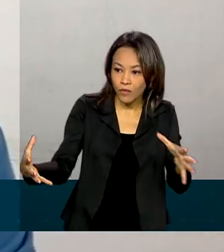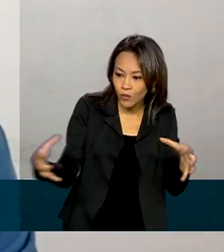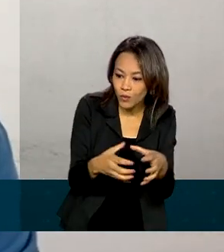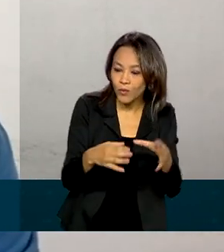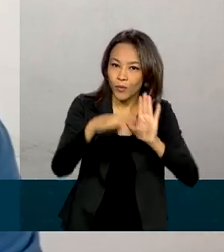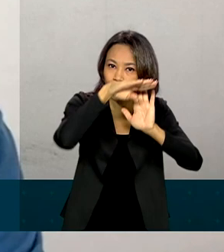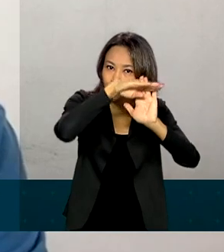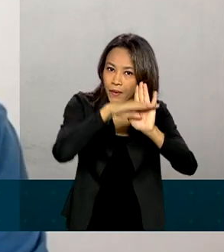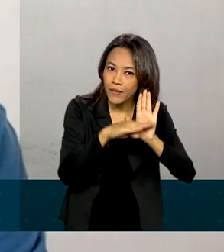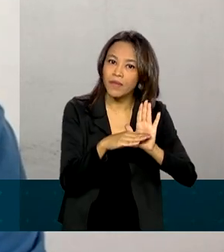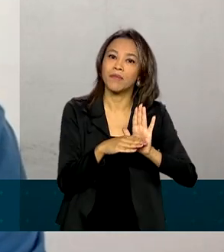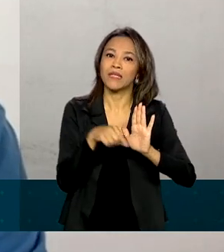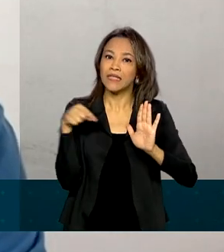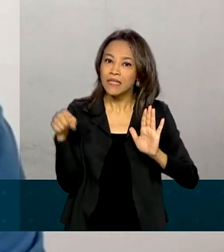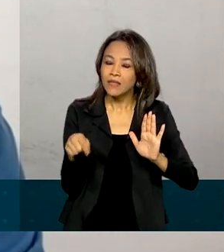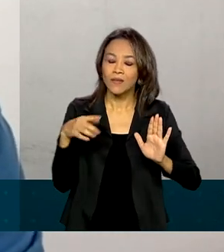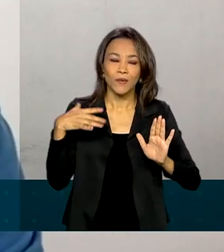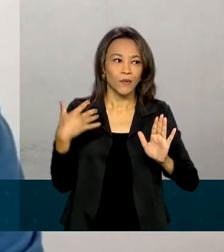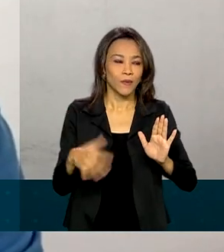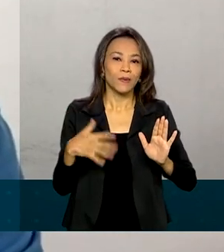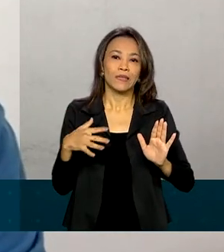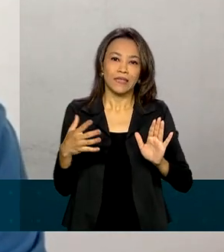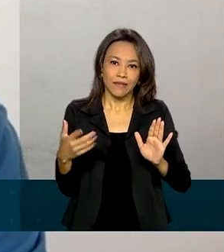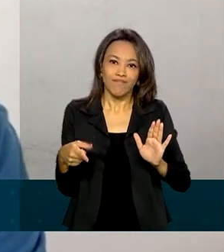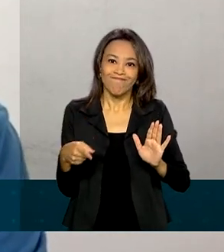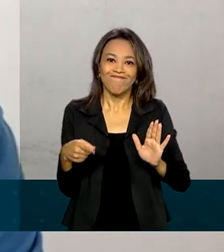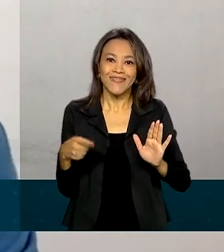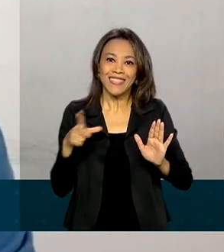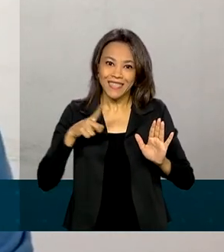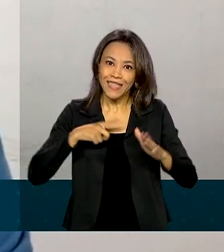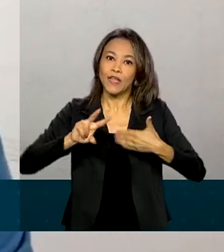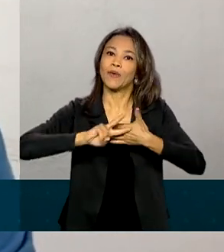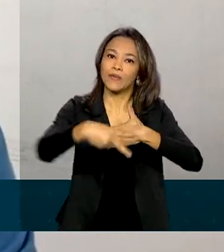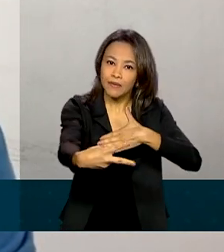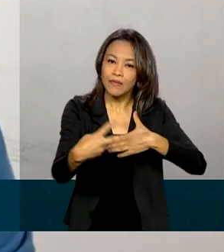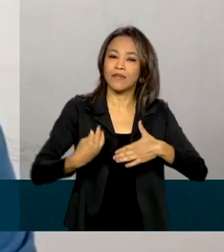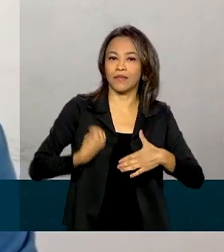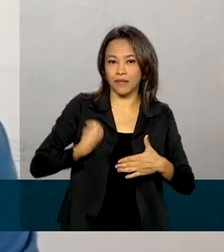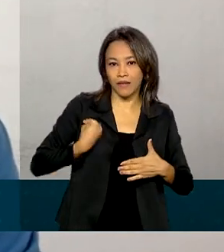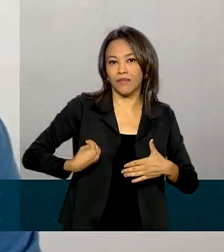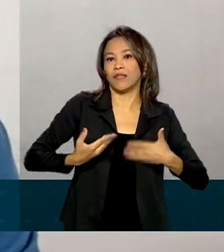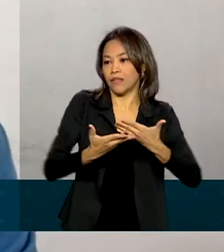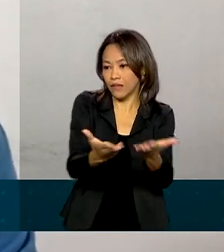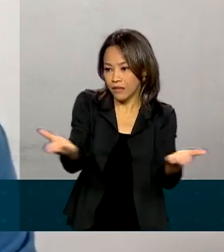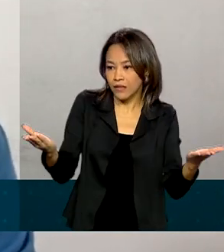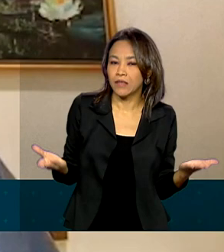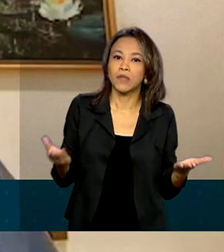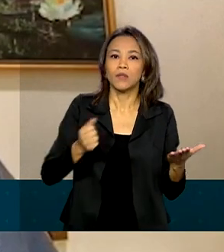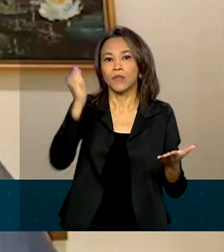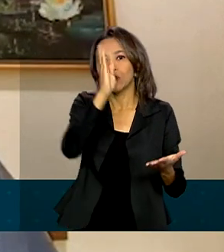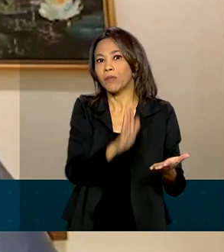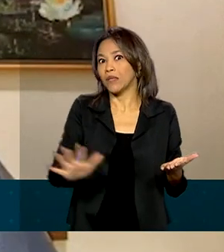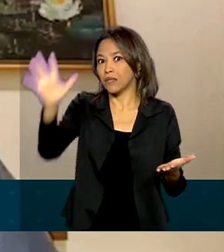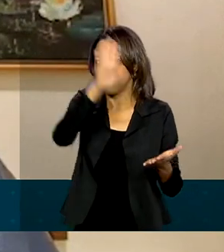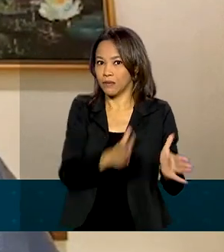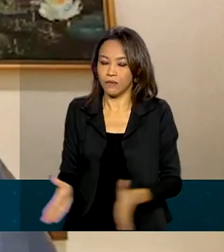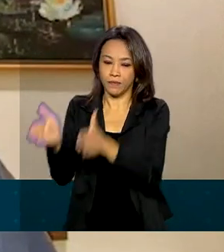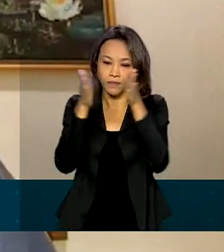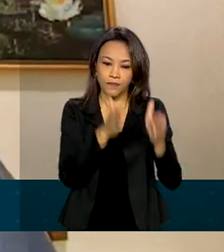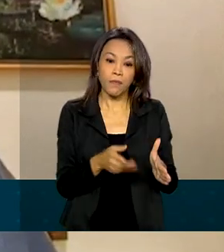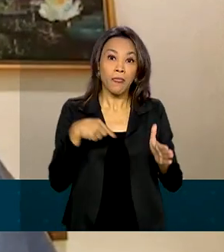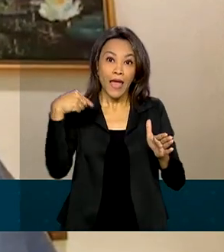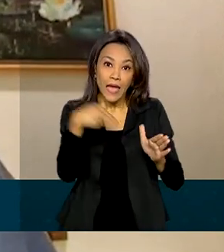programa, que são talvez um dos maiores programas de impacto direto na vida desse segmento em todo o Brasil. É um programa que